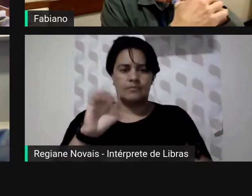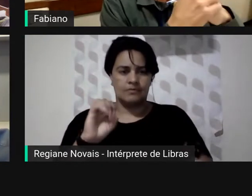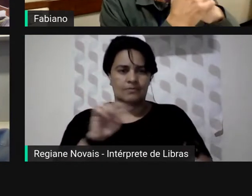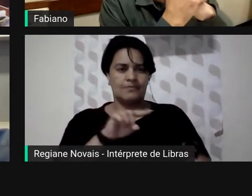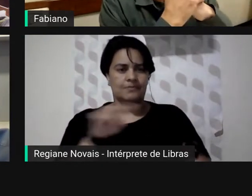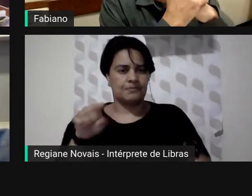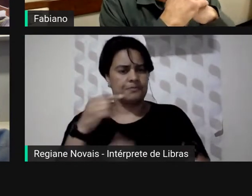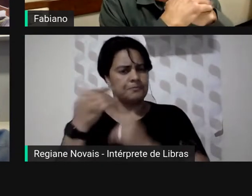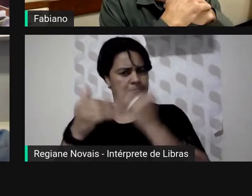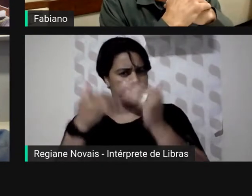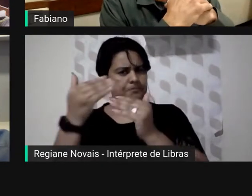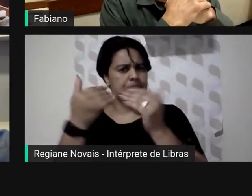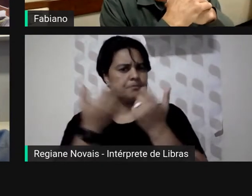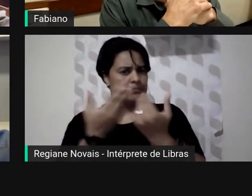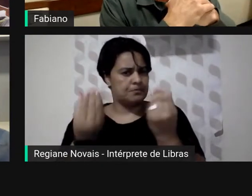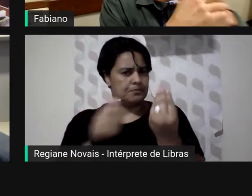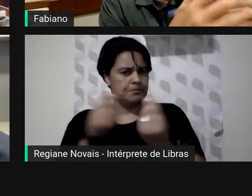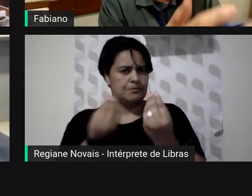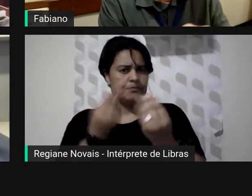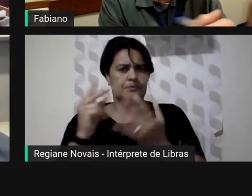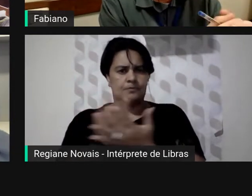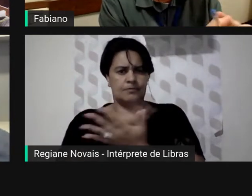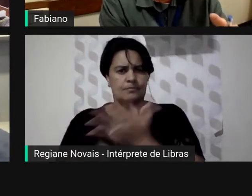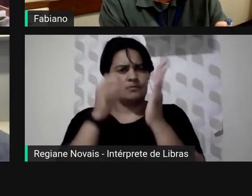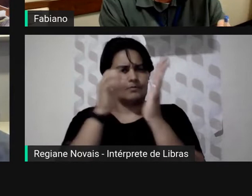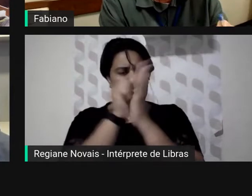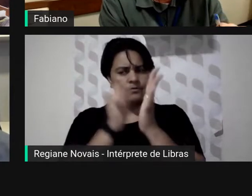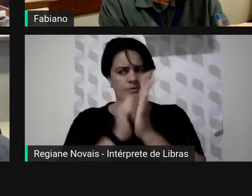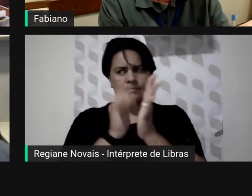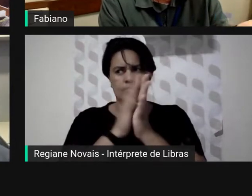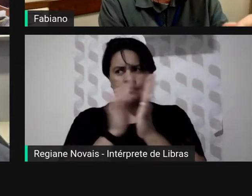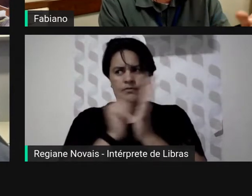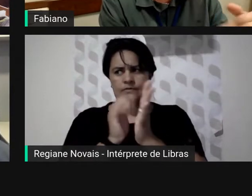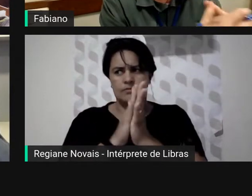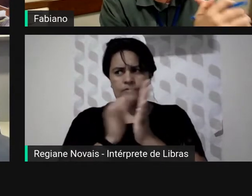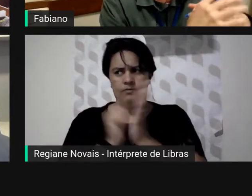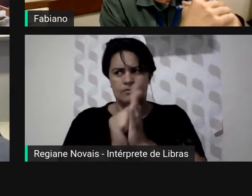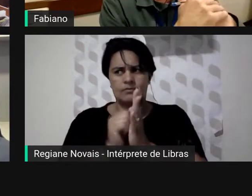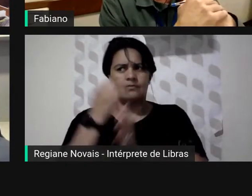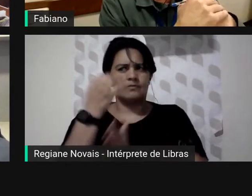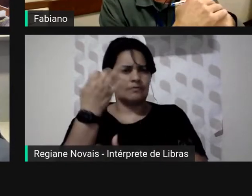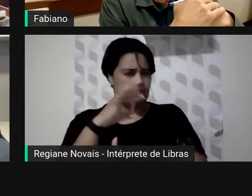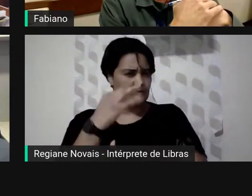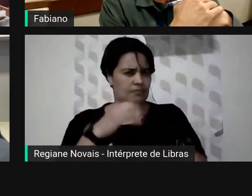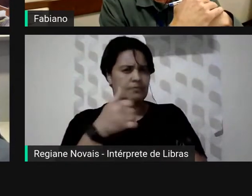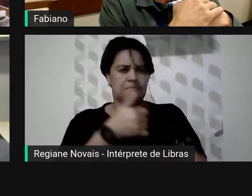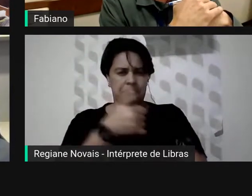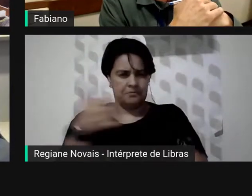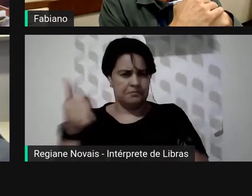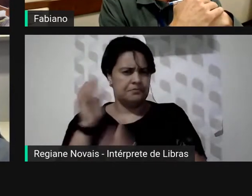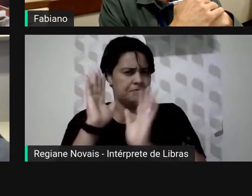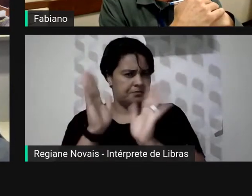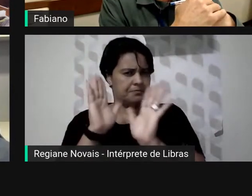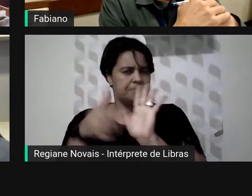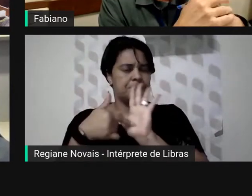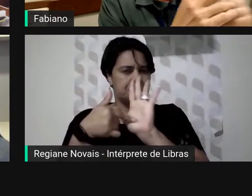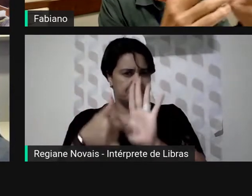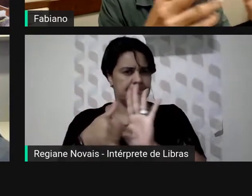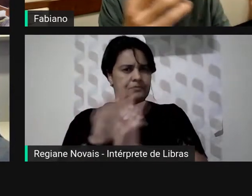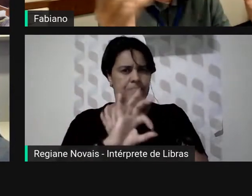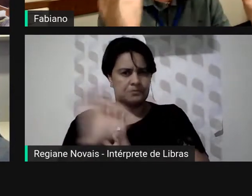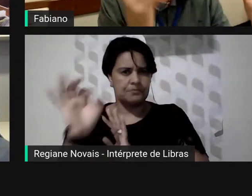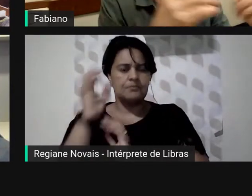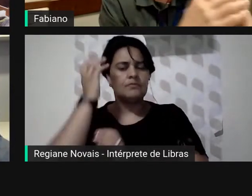anos de como os registros são feitos desses documentos oficiais e como são publicados e